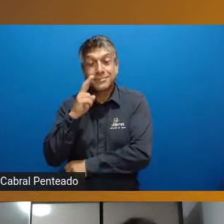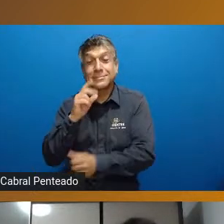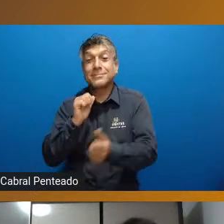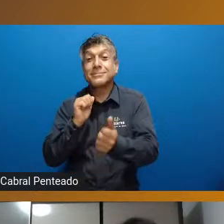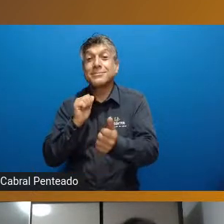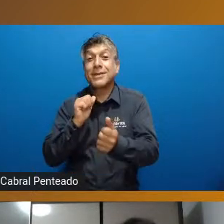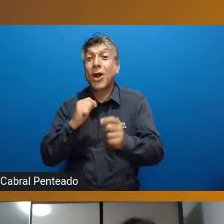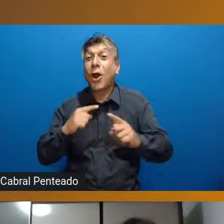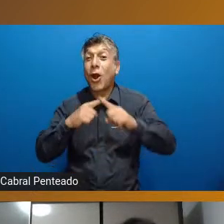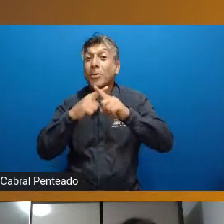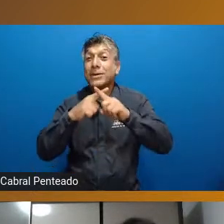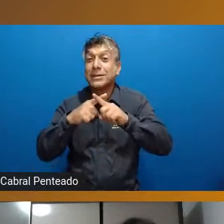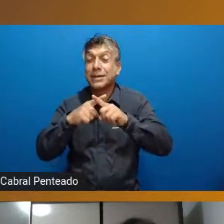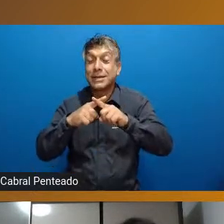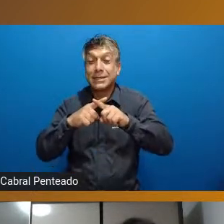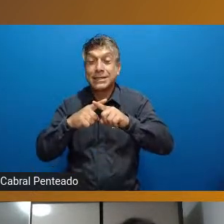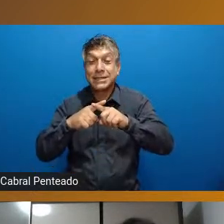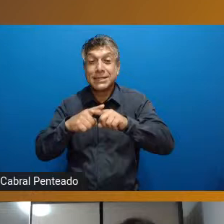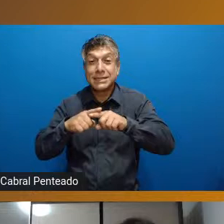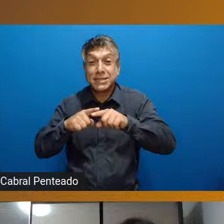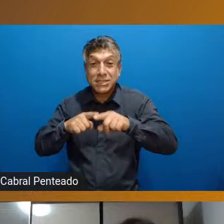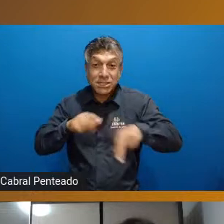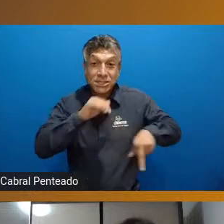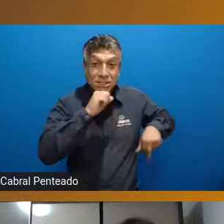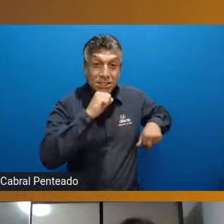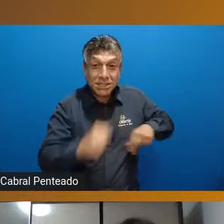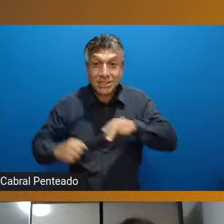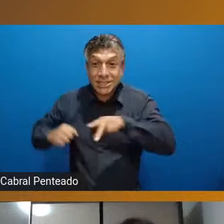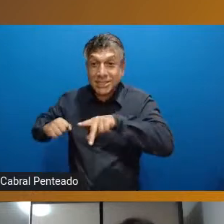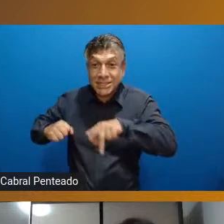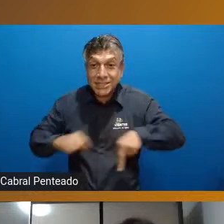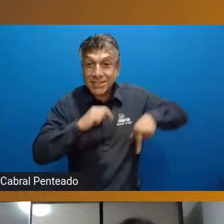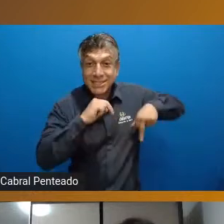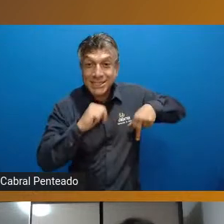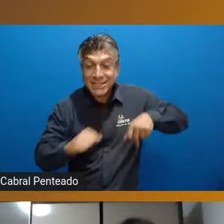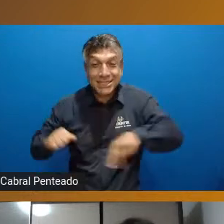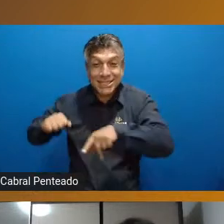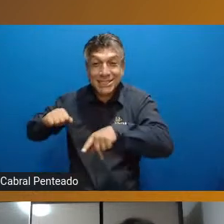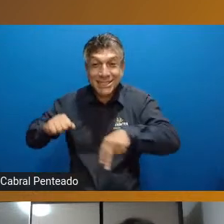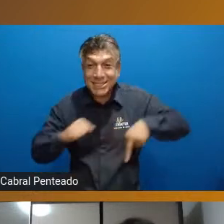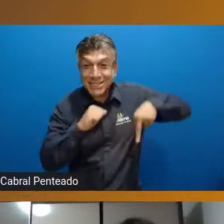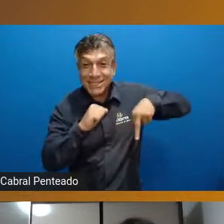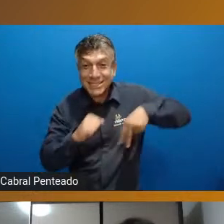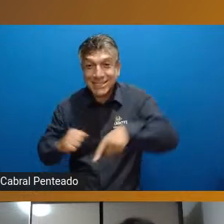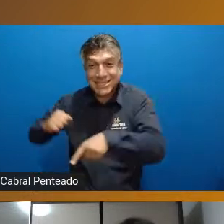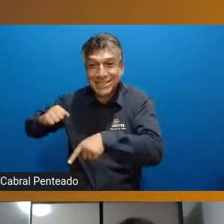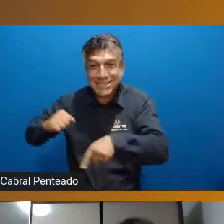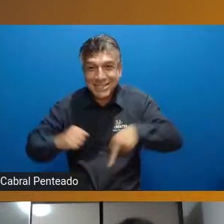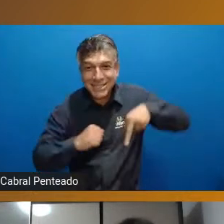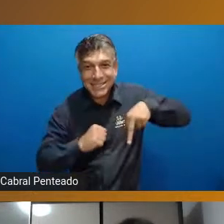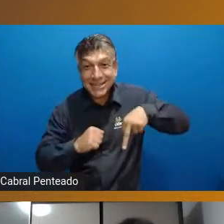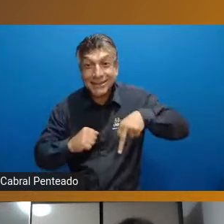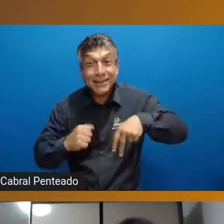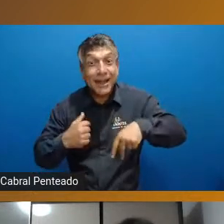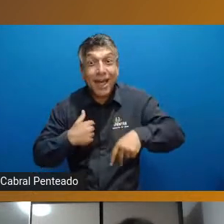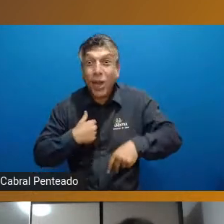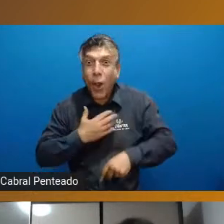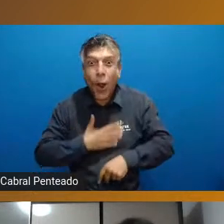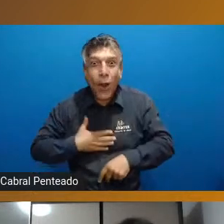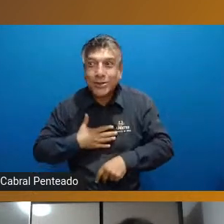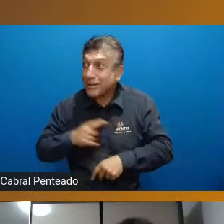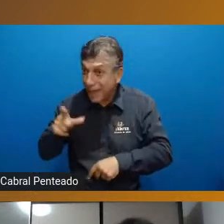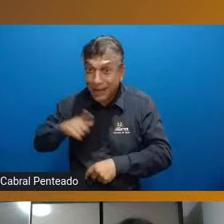patins patinação de velocidade e acabei gostando da ideia né e quando eu procurei a aula de